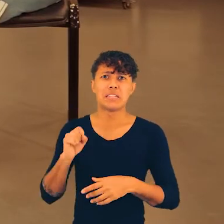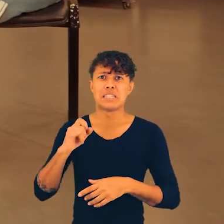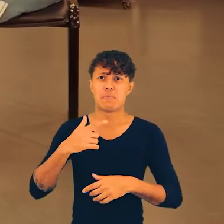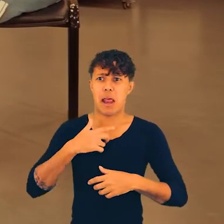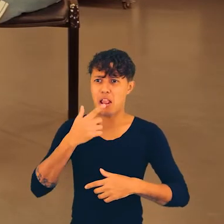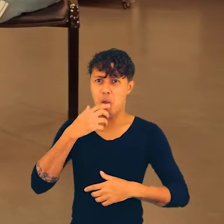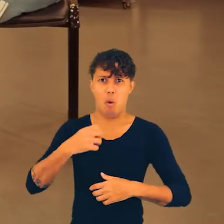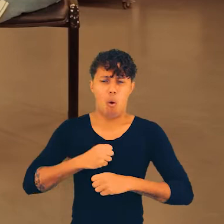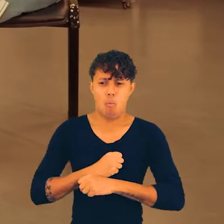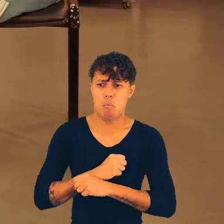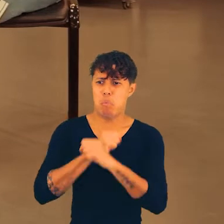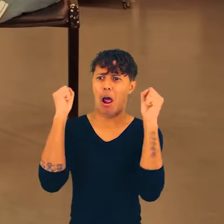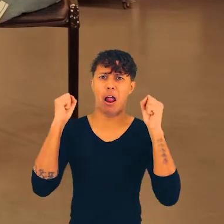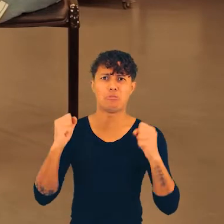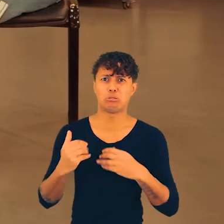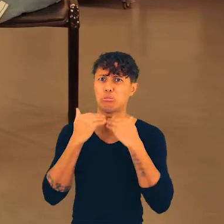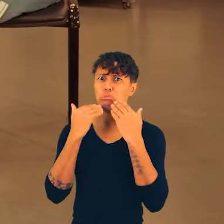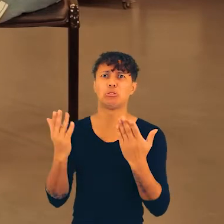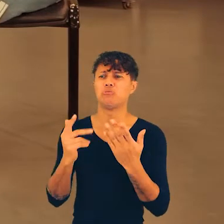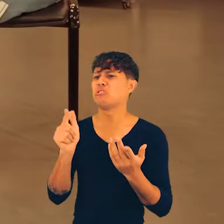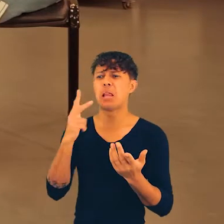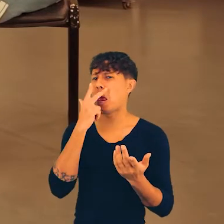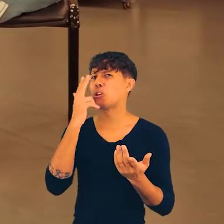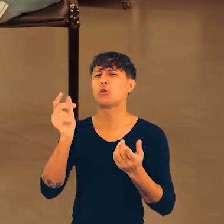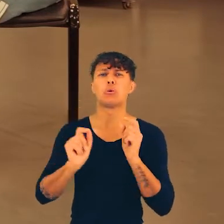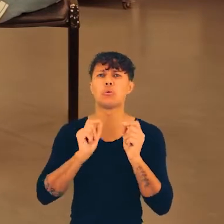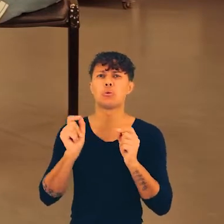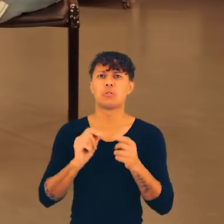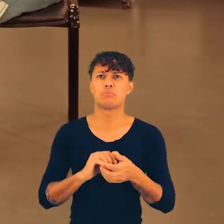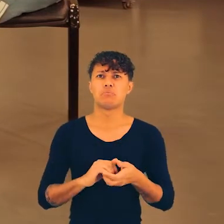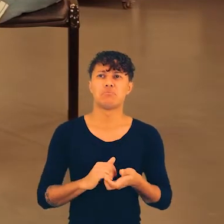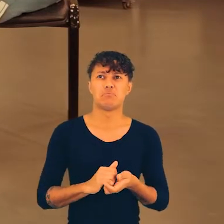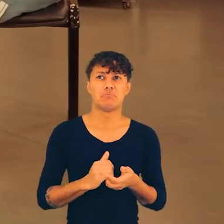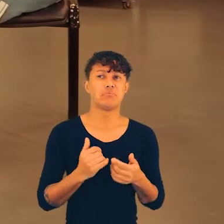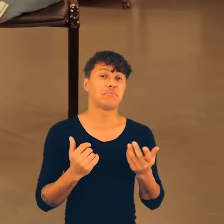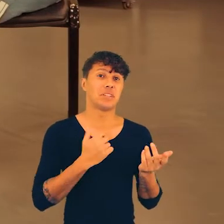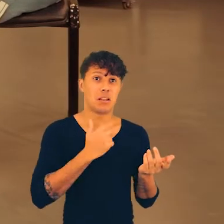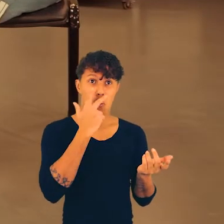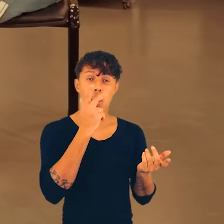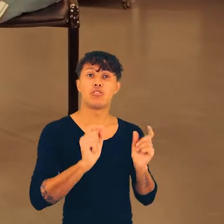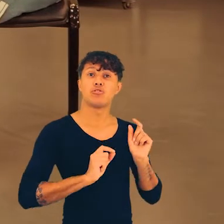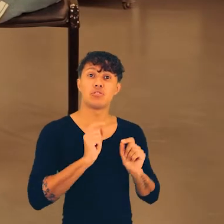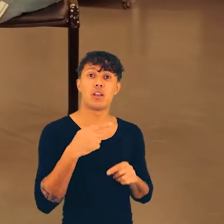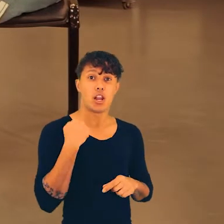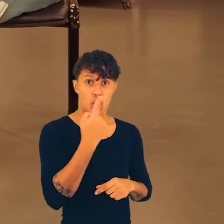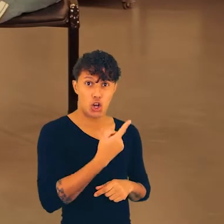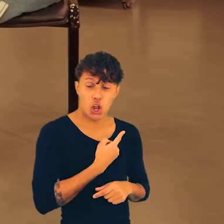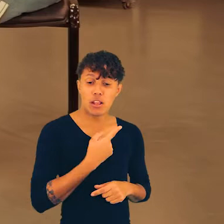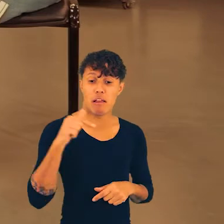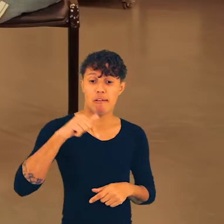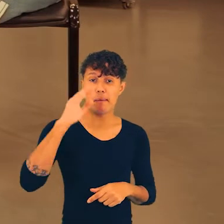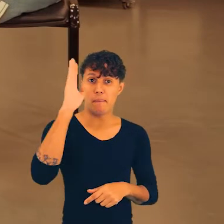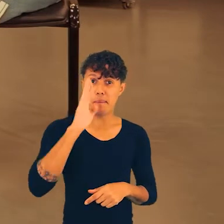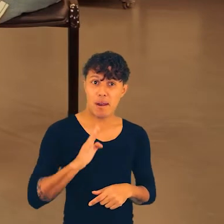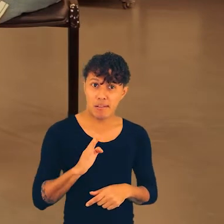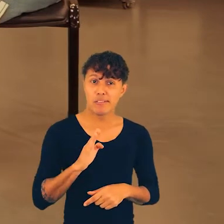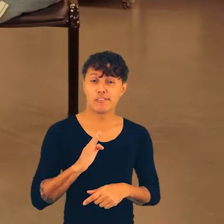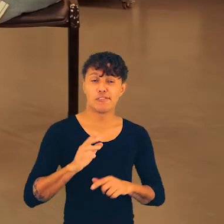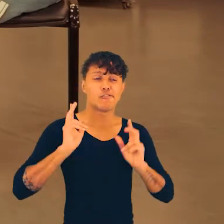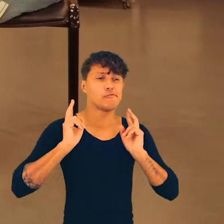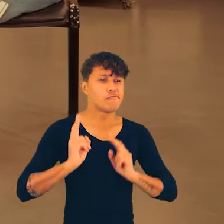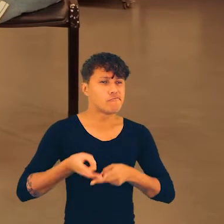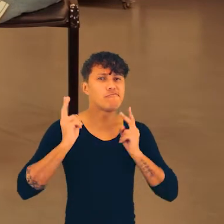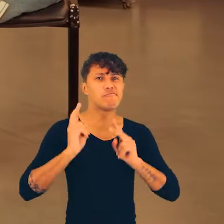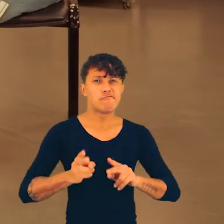se eu não tiver porra de bomba, não coisa. O que você acha disso? O que você acha desse rótulo? Eu acho que como a gente